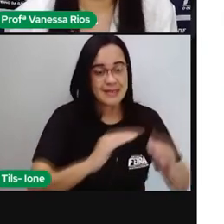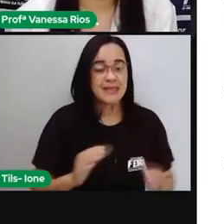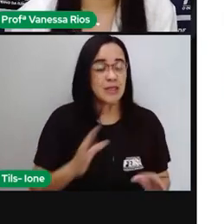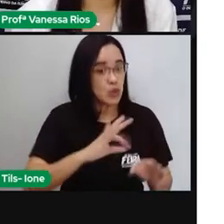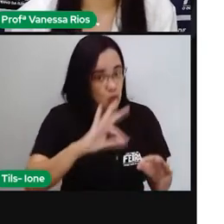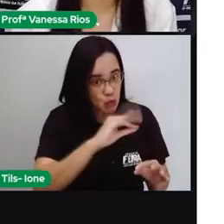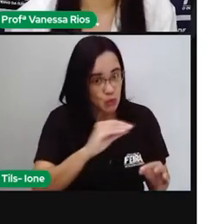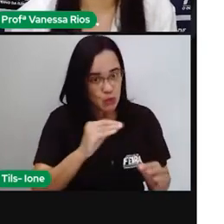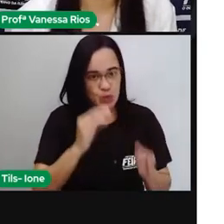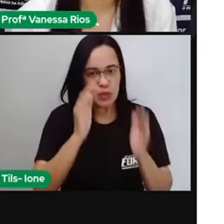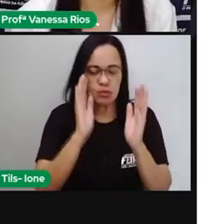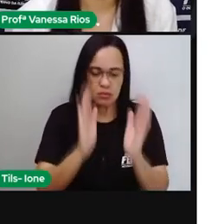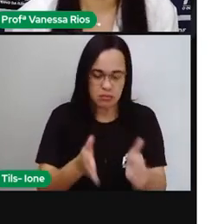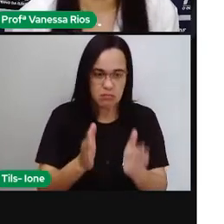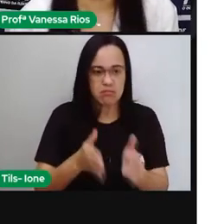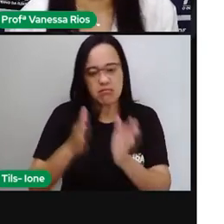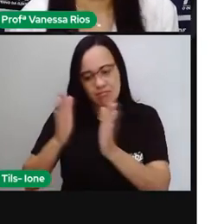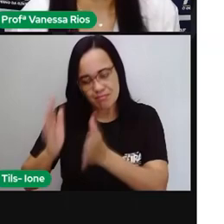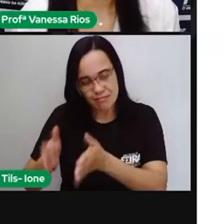sua vida